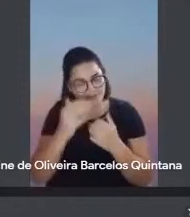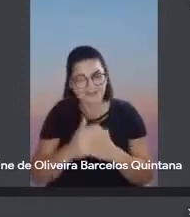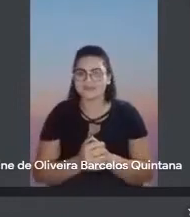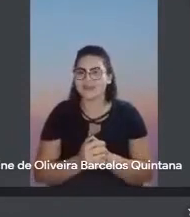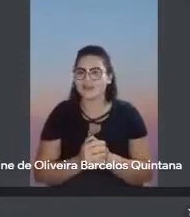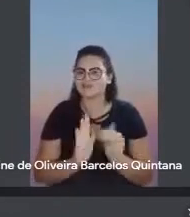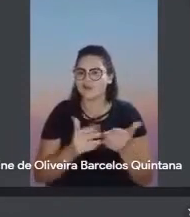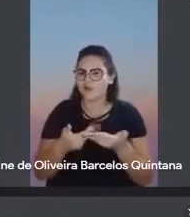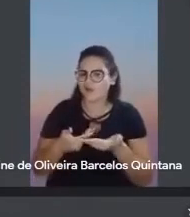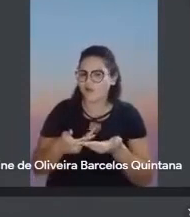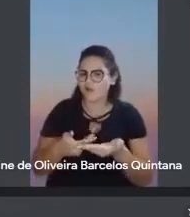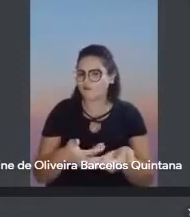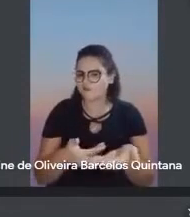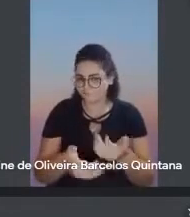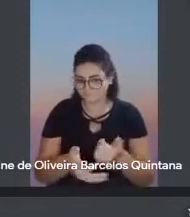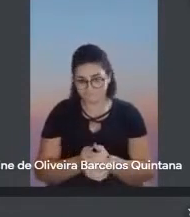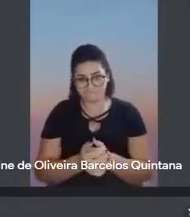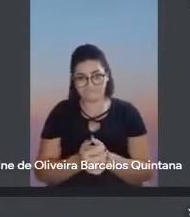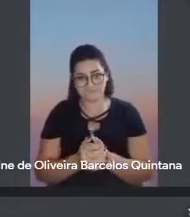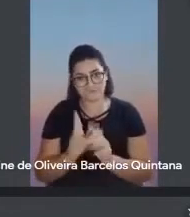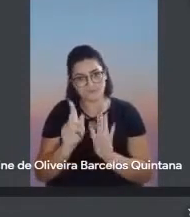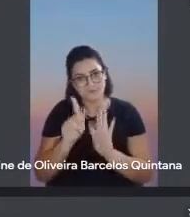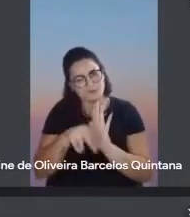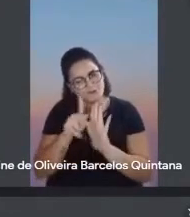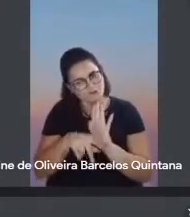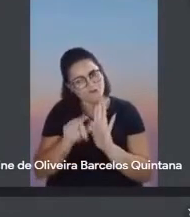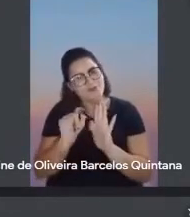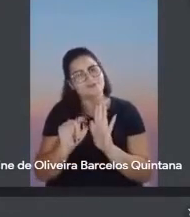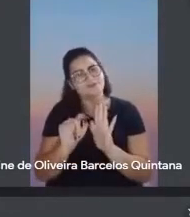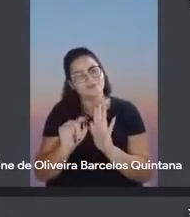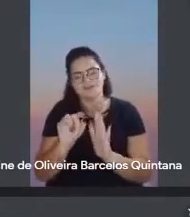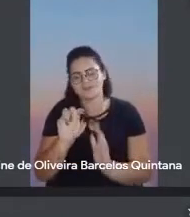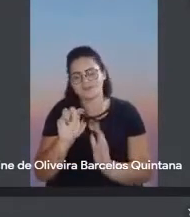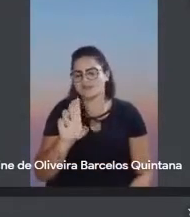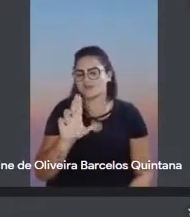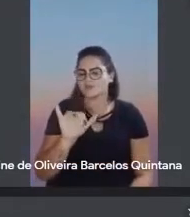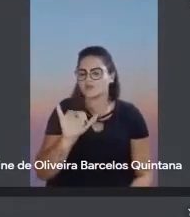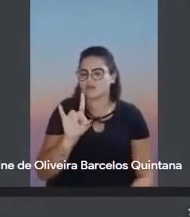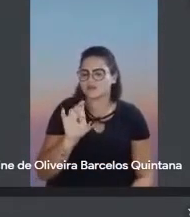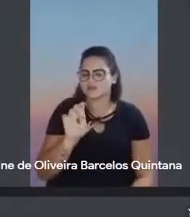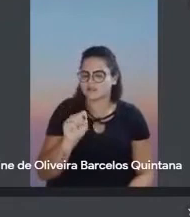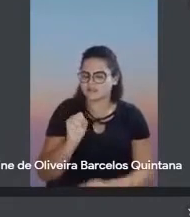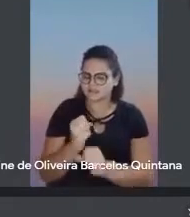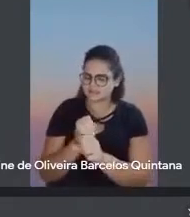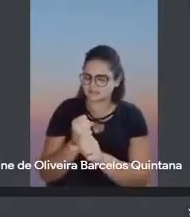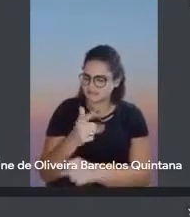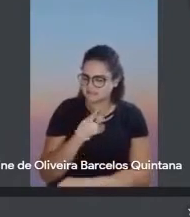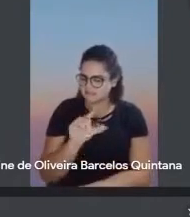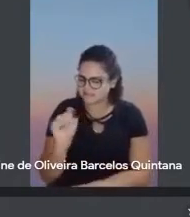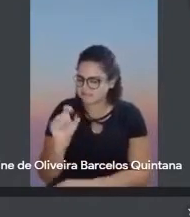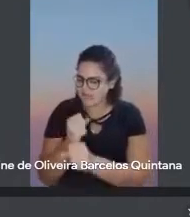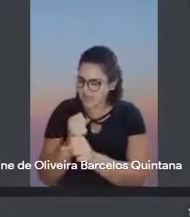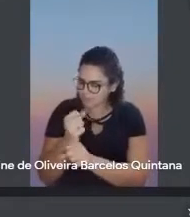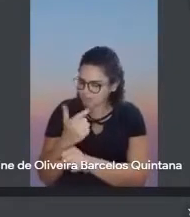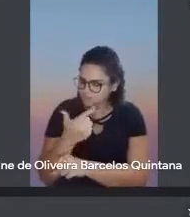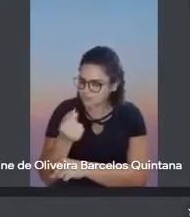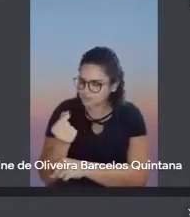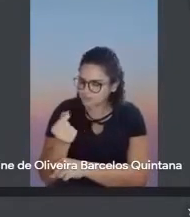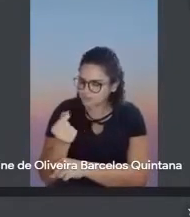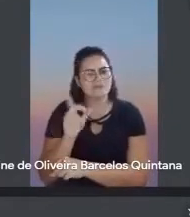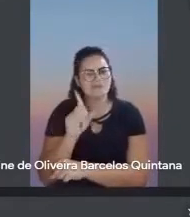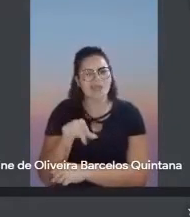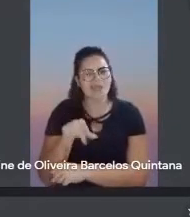convite. Esse projeto, eu criei 100 anos, 200 anos, 300 anos, é eterno.